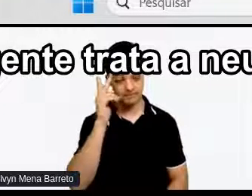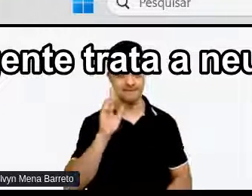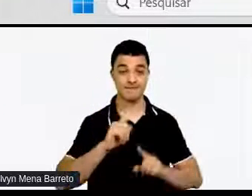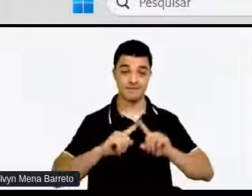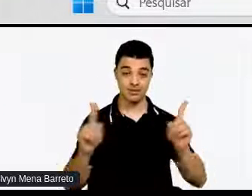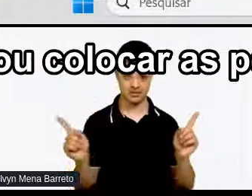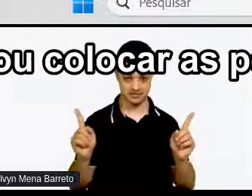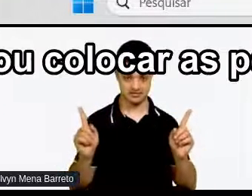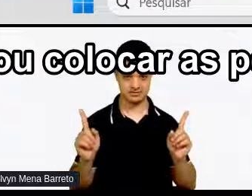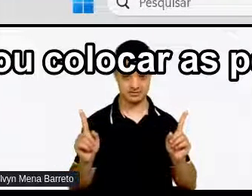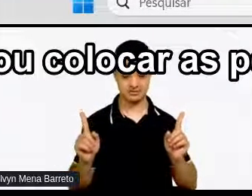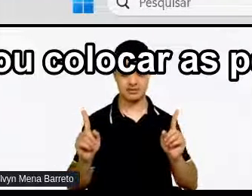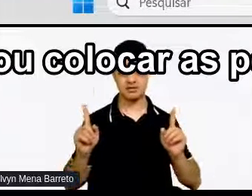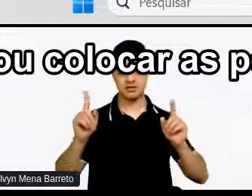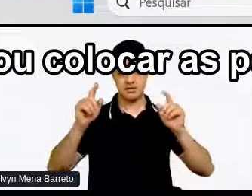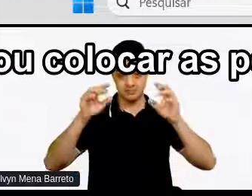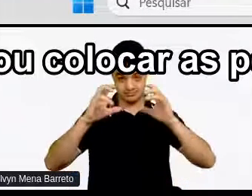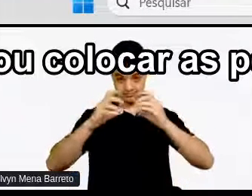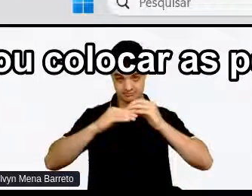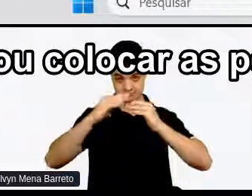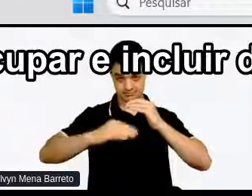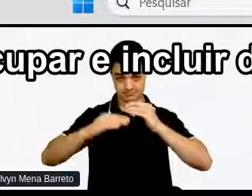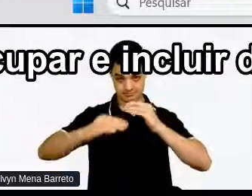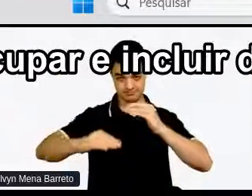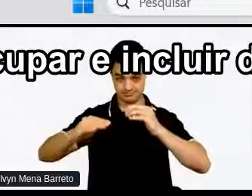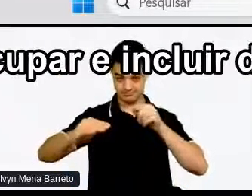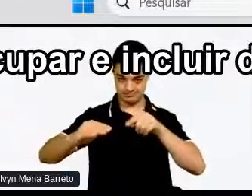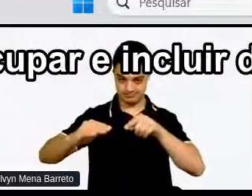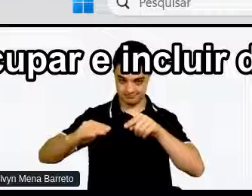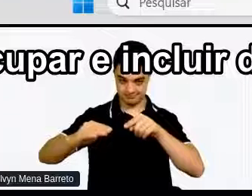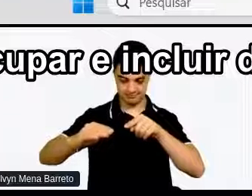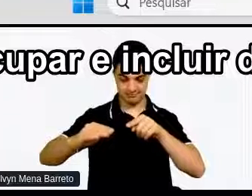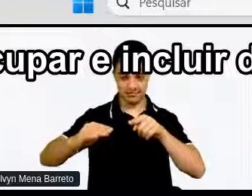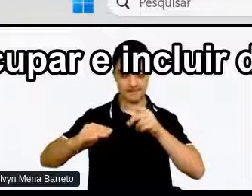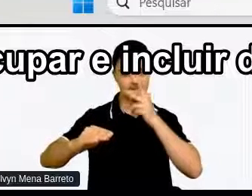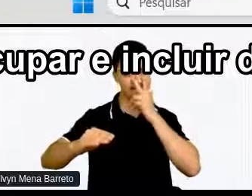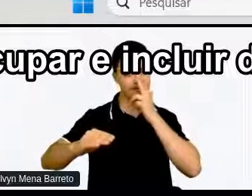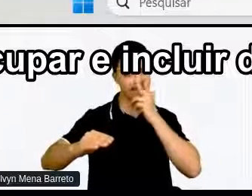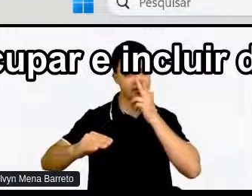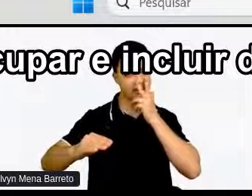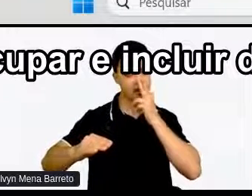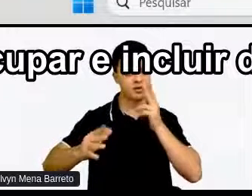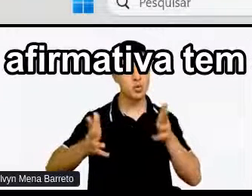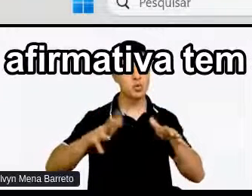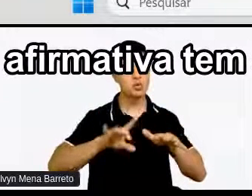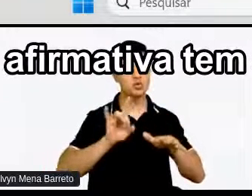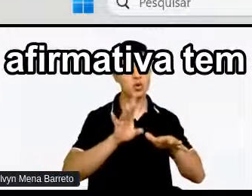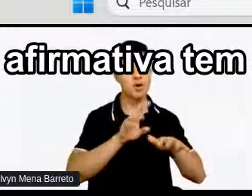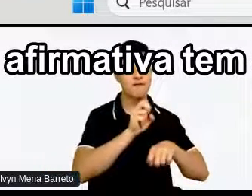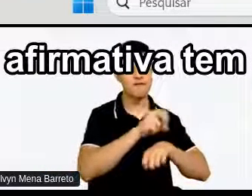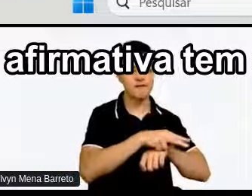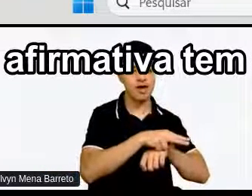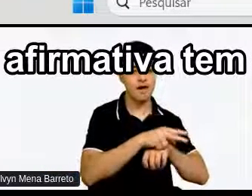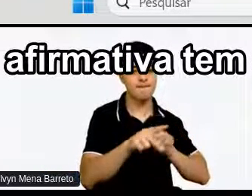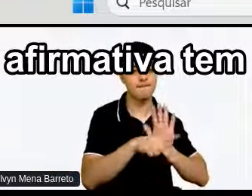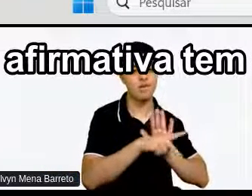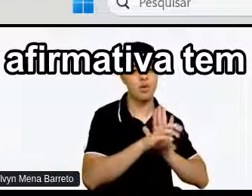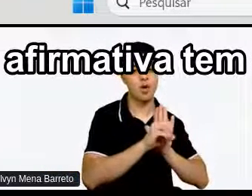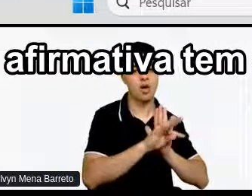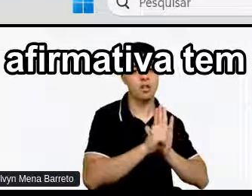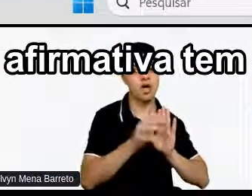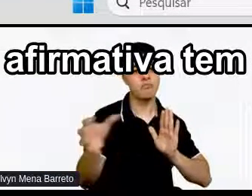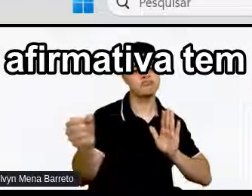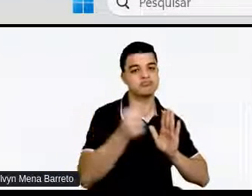valor Eu não vou colocar As pessoas só numa caixinha E só me preocupar E incluir dentro De uma vaga afirmativa A vaga afirmativa Tem esse valor